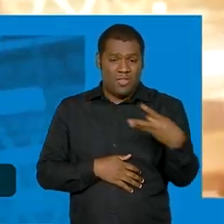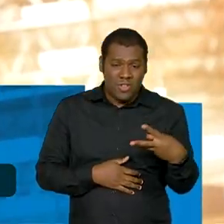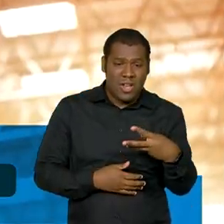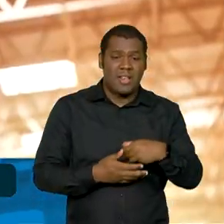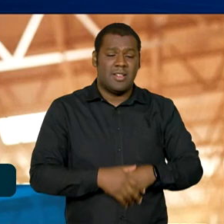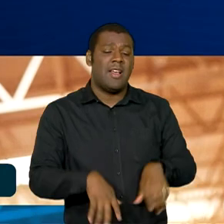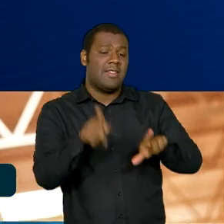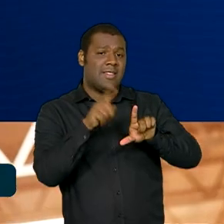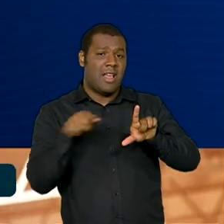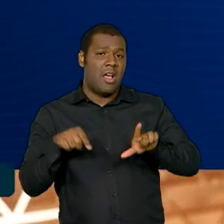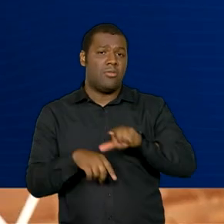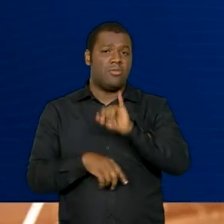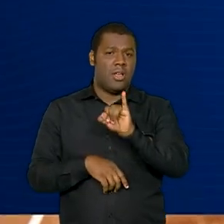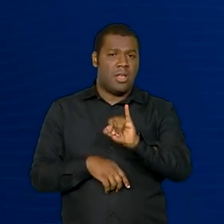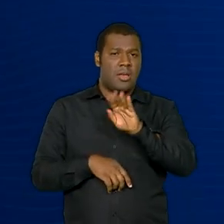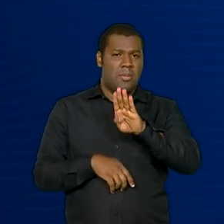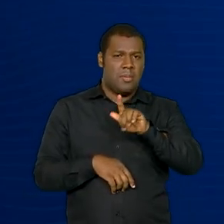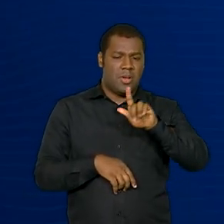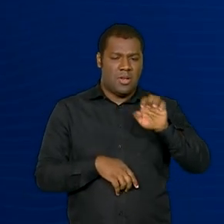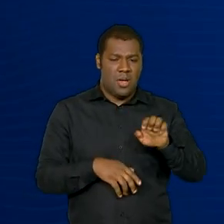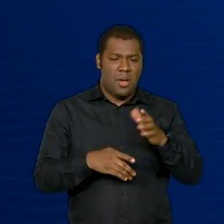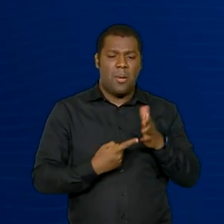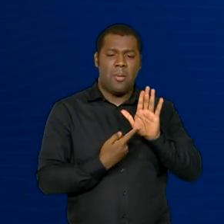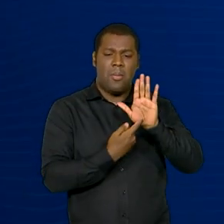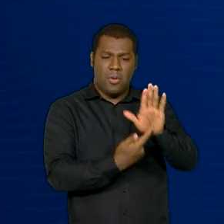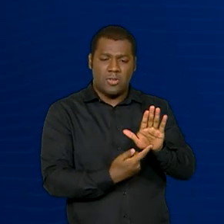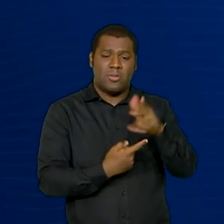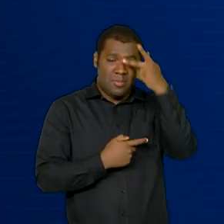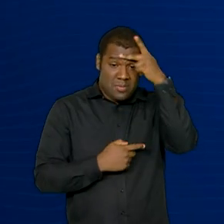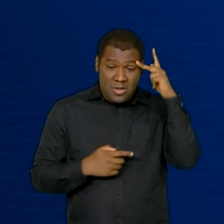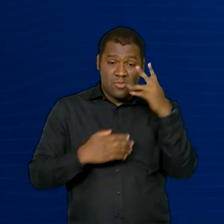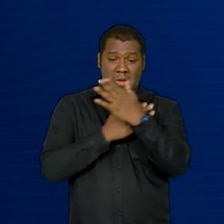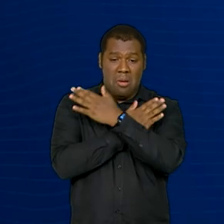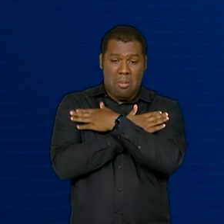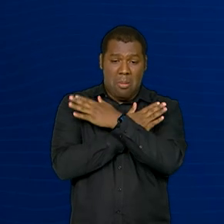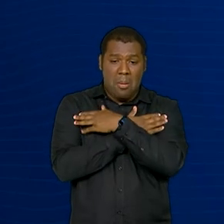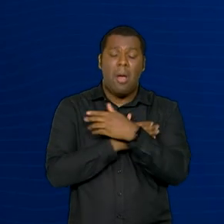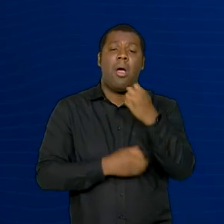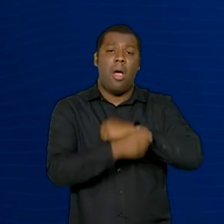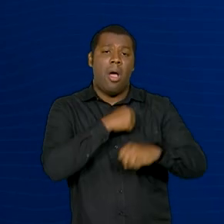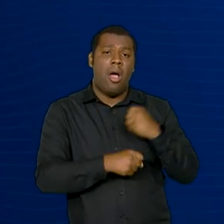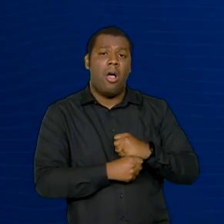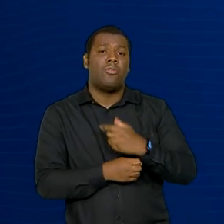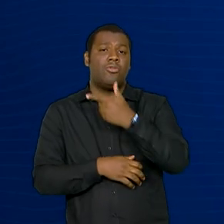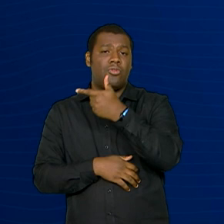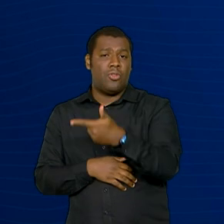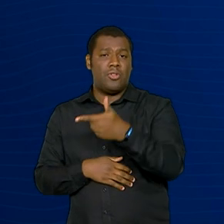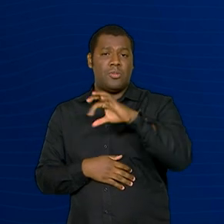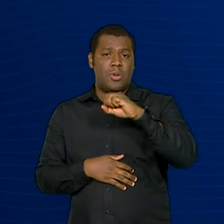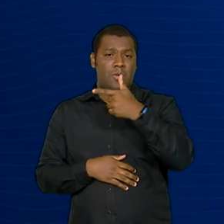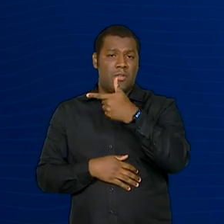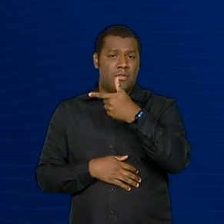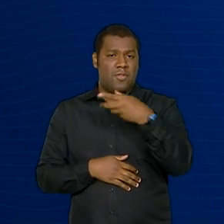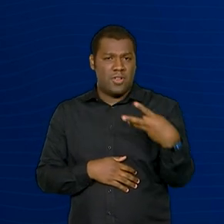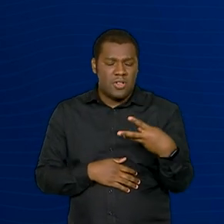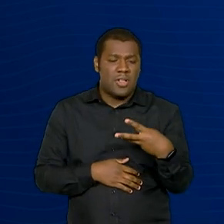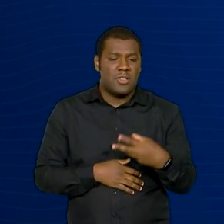Segundo os dados do IBGE, a taxa de desocupação em 2023 ficou em 7